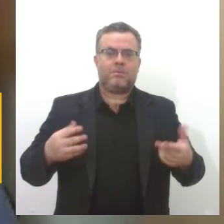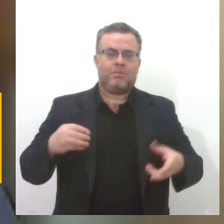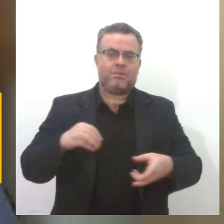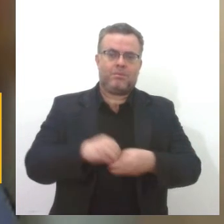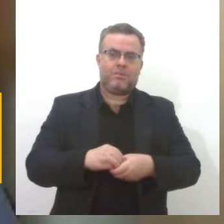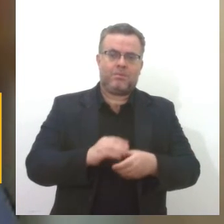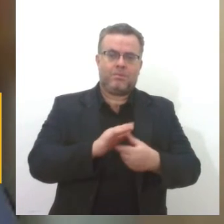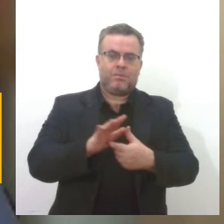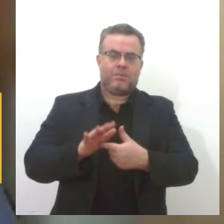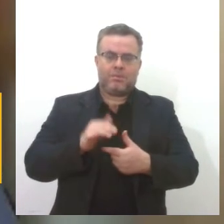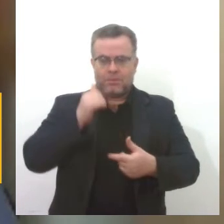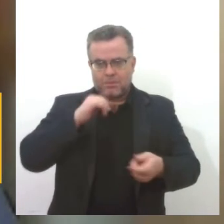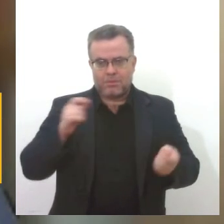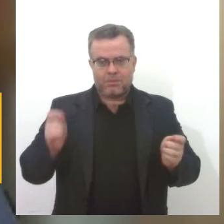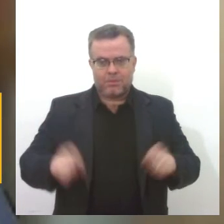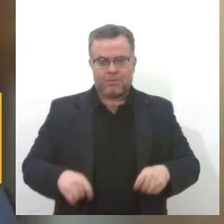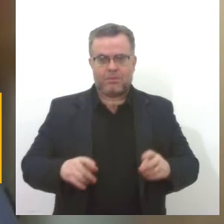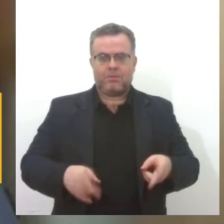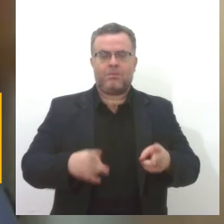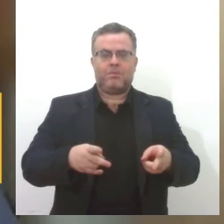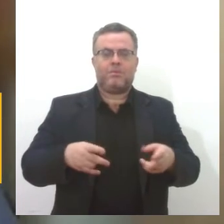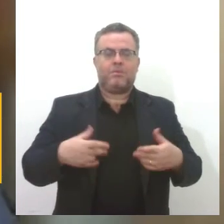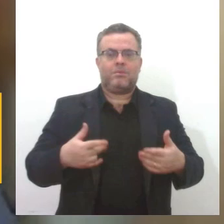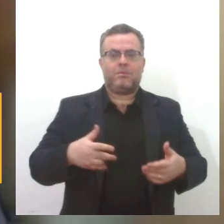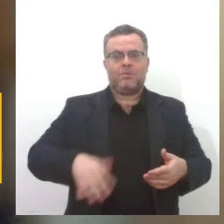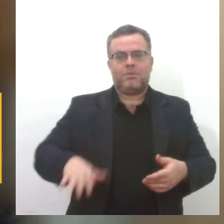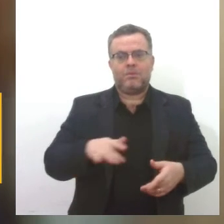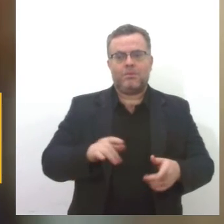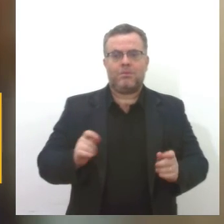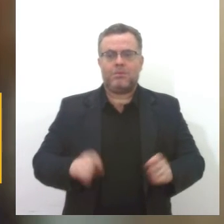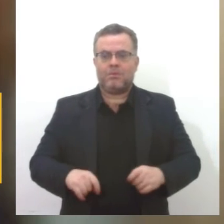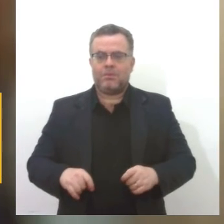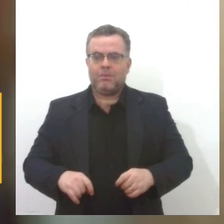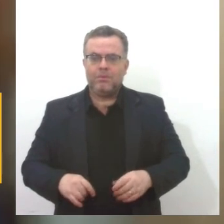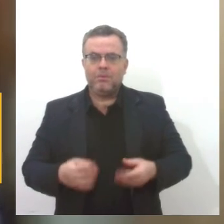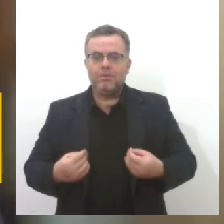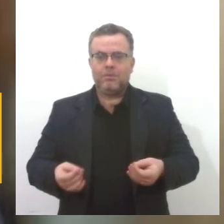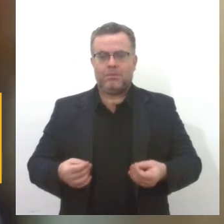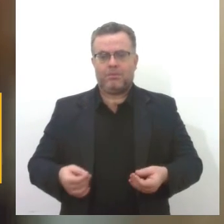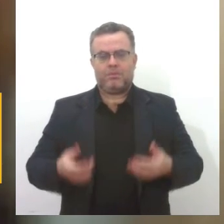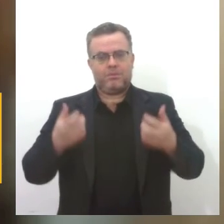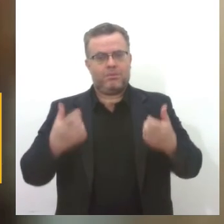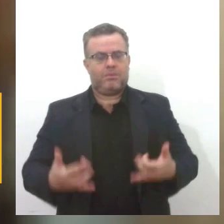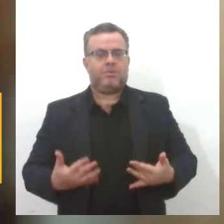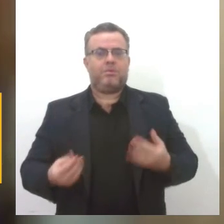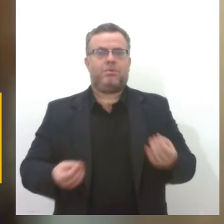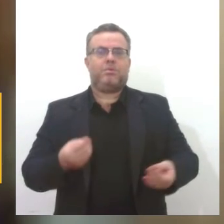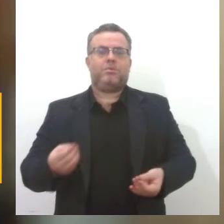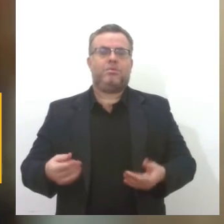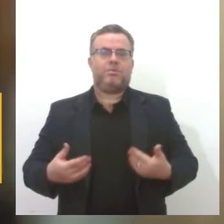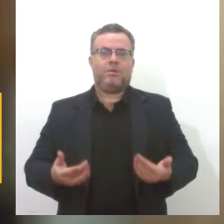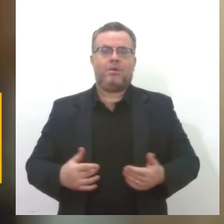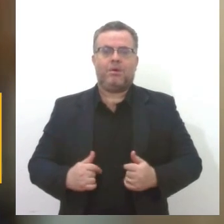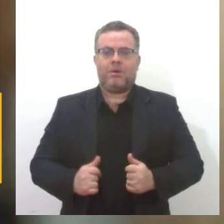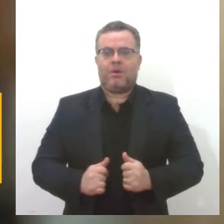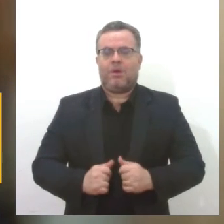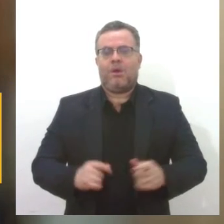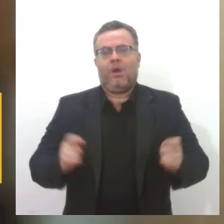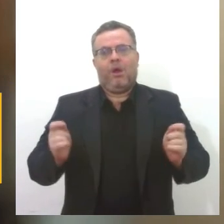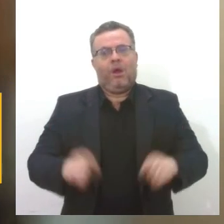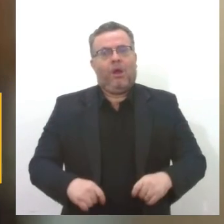mostrando que a mulher é capaz de ir por diversas outras áreas, e que ela é possível desenvolver com muita competência. Então,